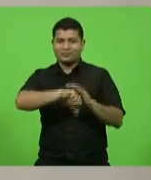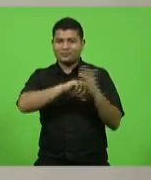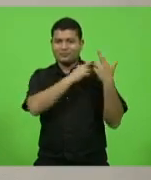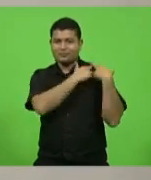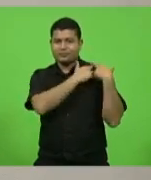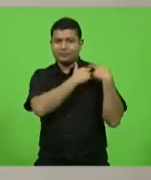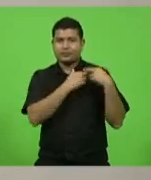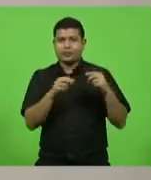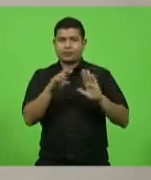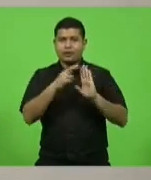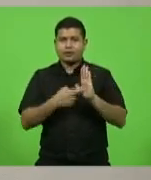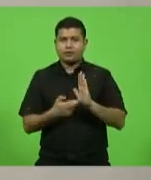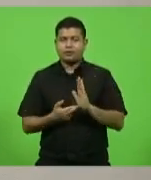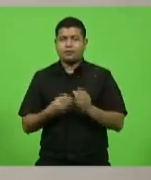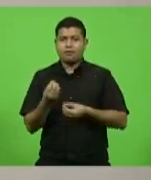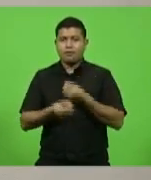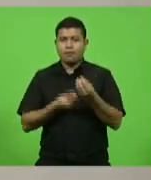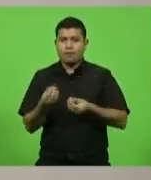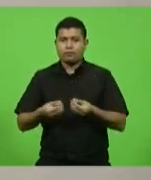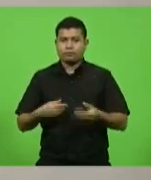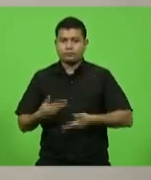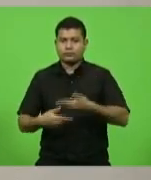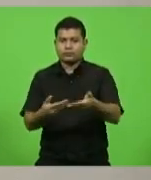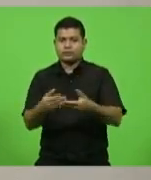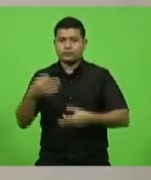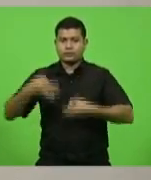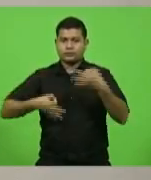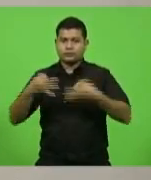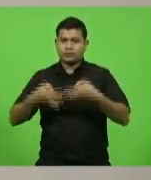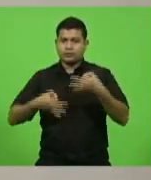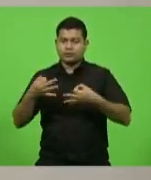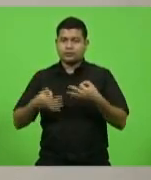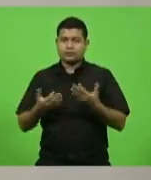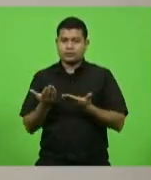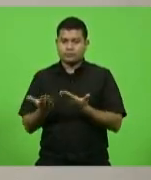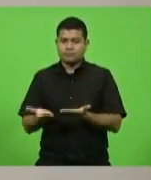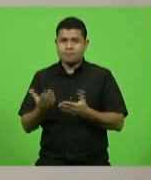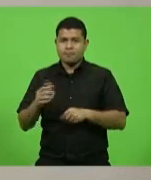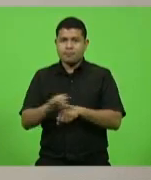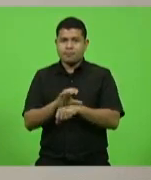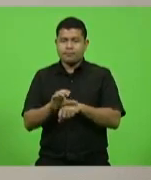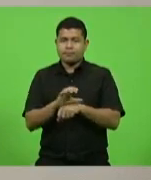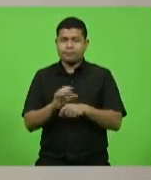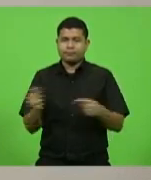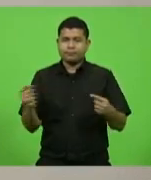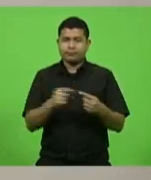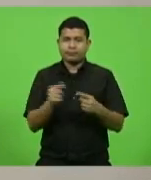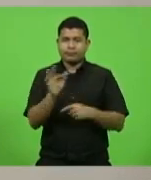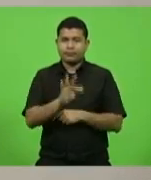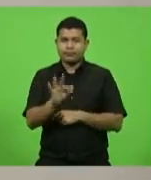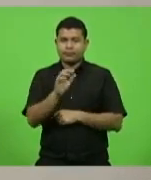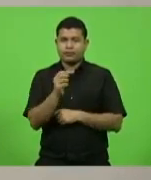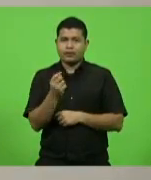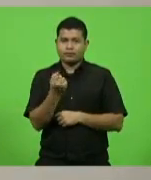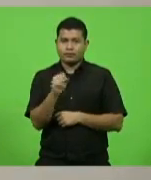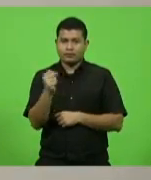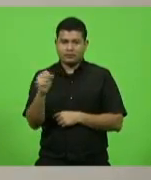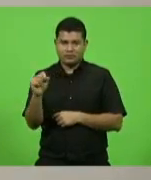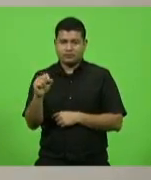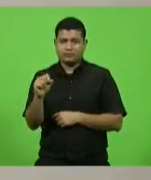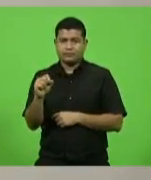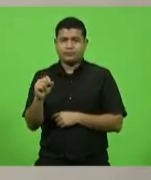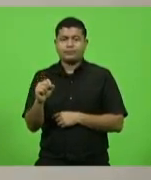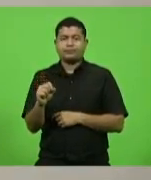processo de julgamento naquilo que foi recepcionado pela Constituição Federal de 88, considerando